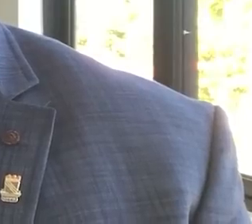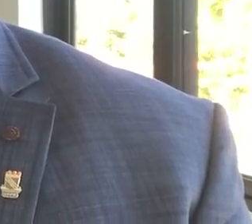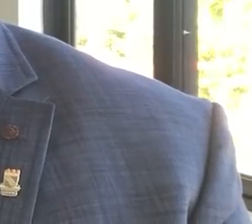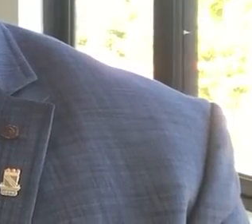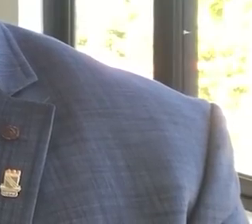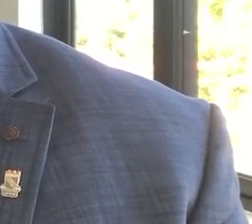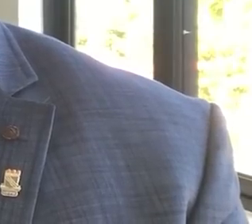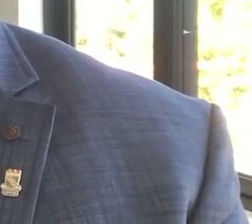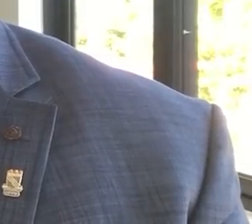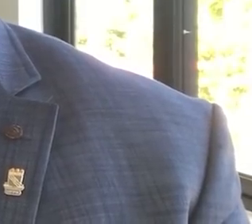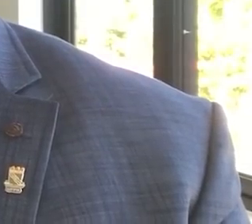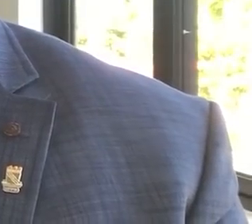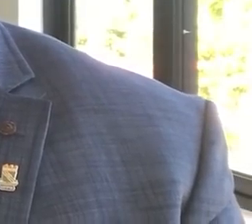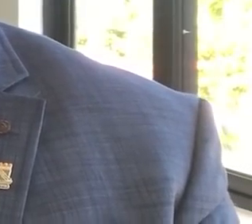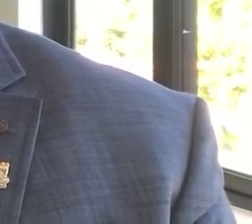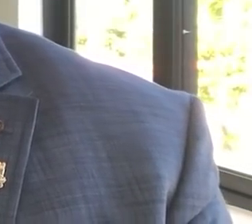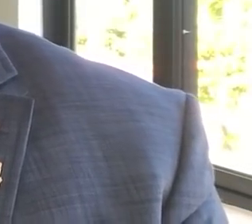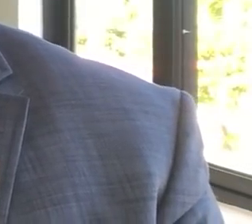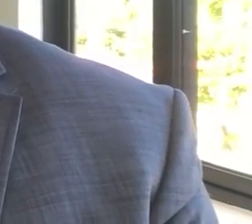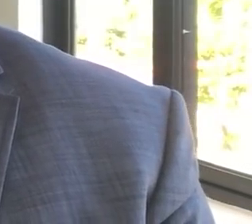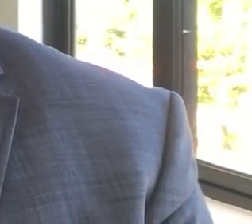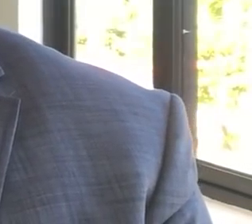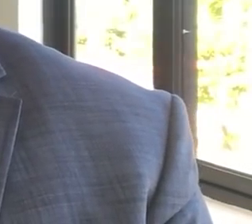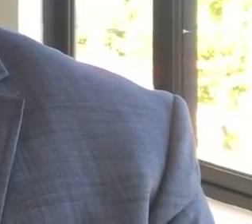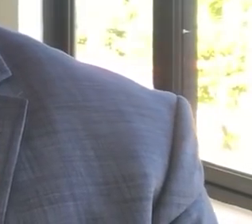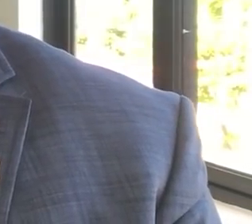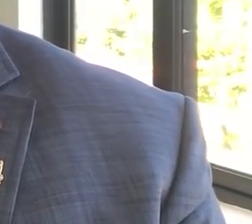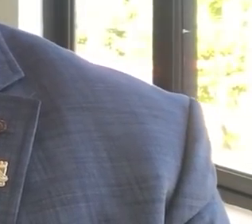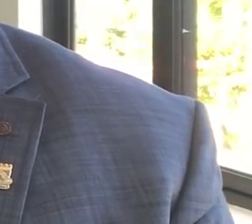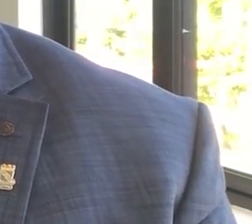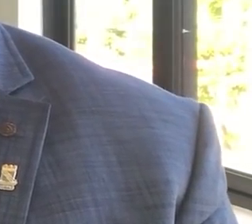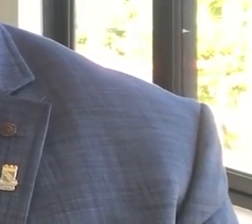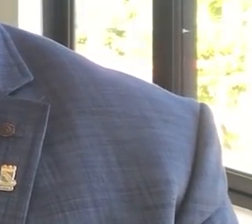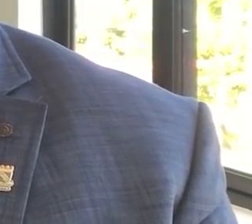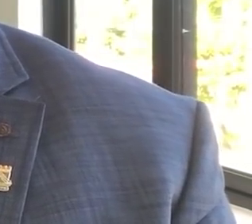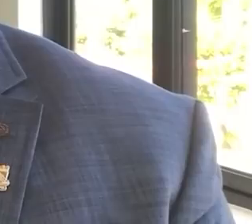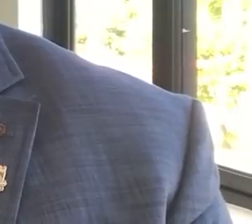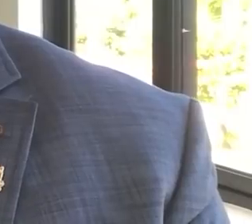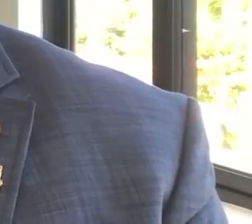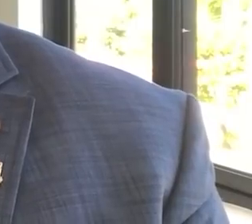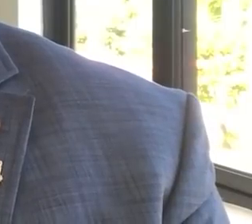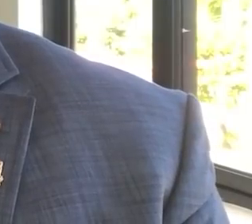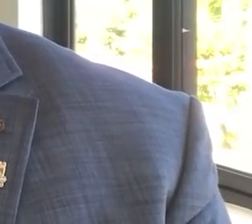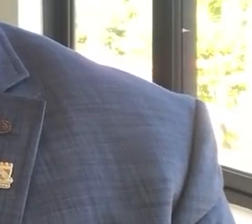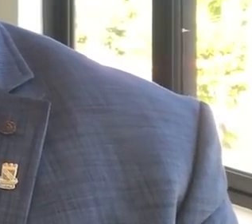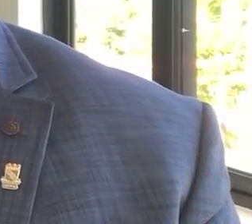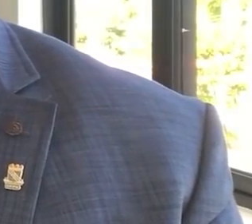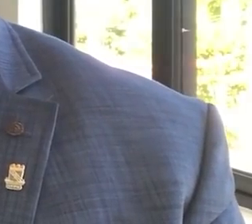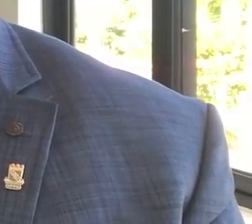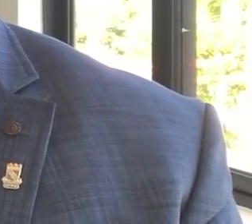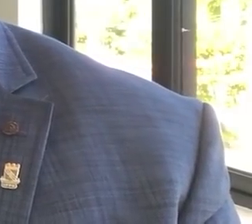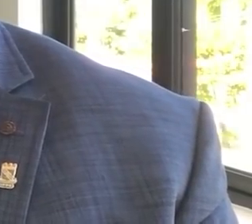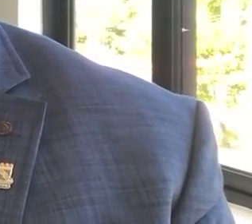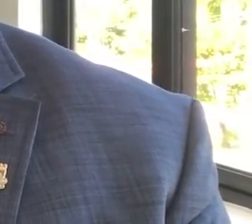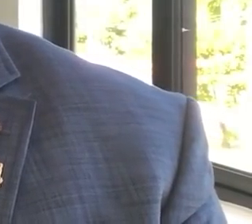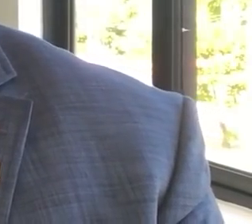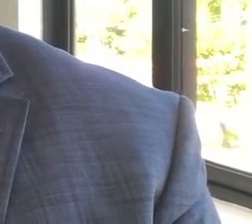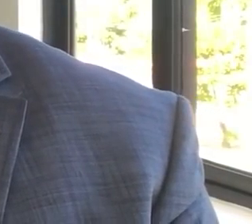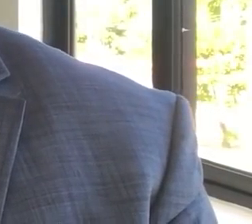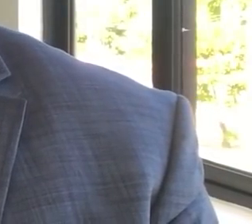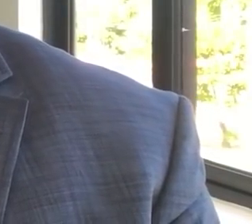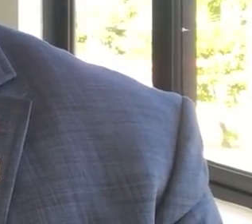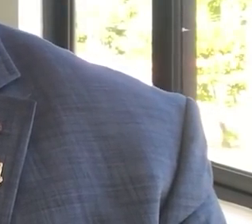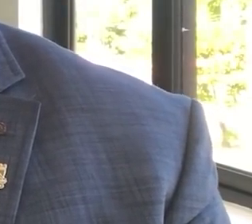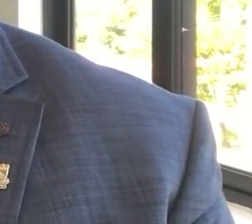ser inclusiva. A UFPB, uma vez mais, tem a honra de contribuir com o MEC. Nesta ocasião, o nosso LAVID,